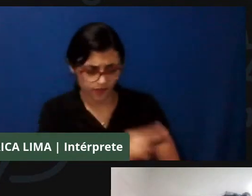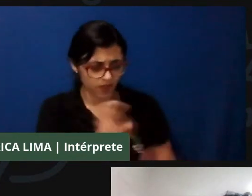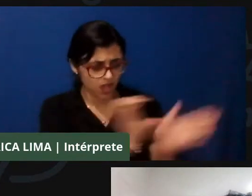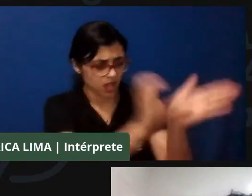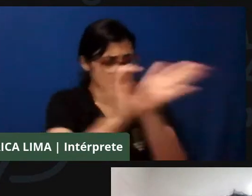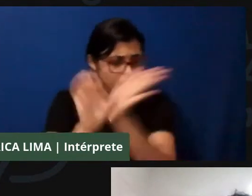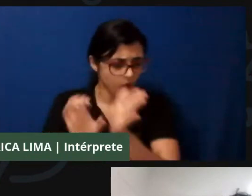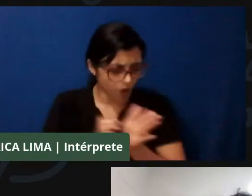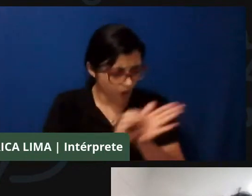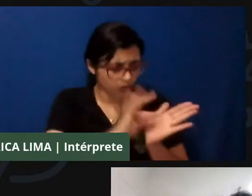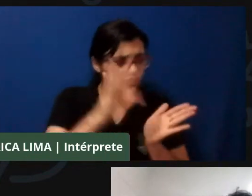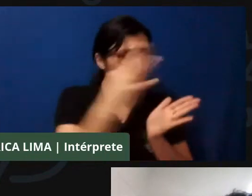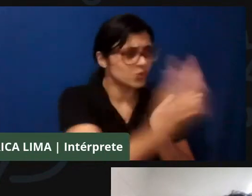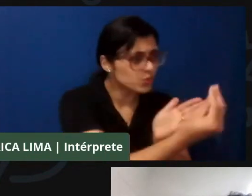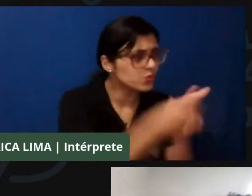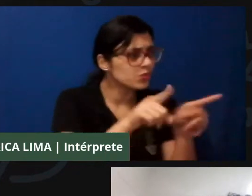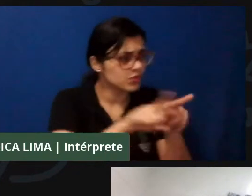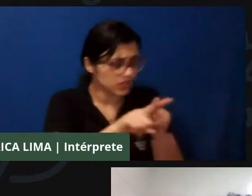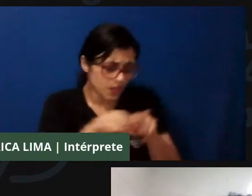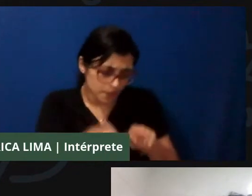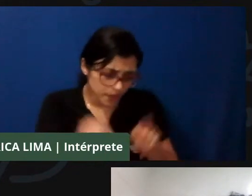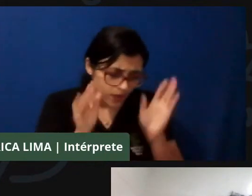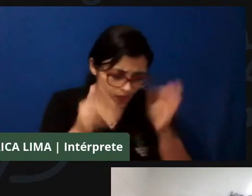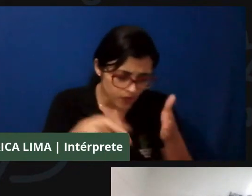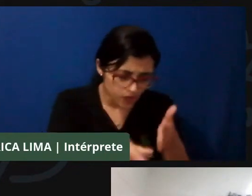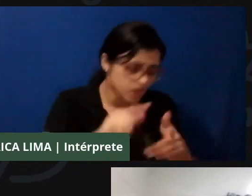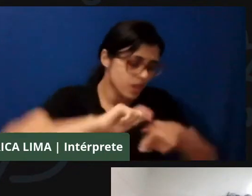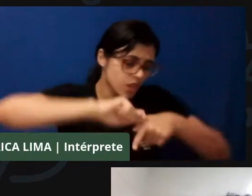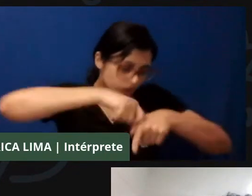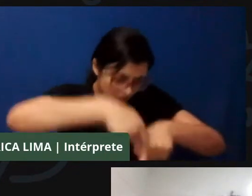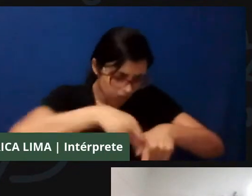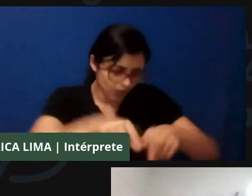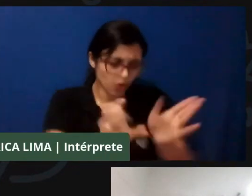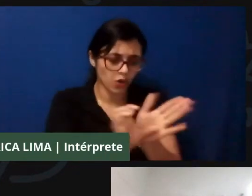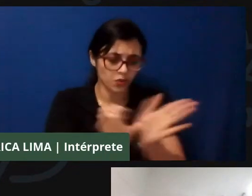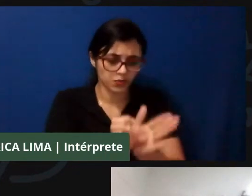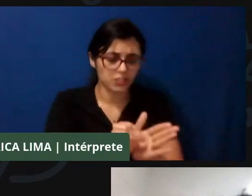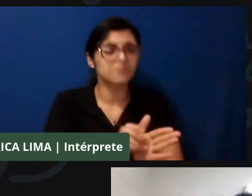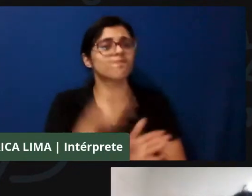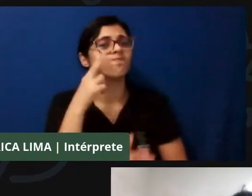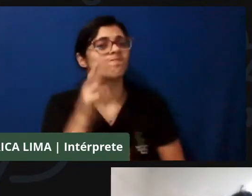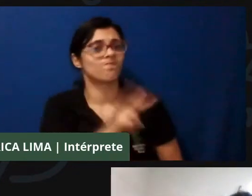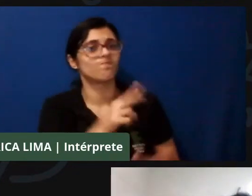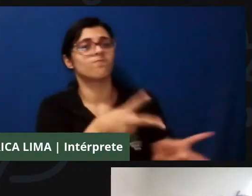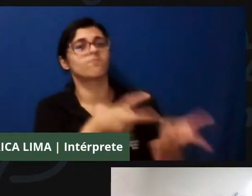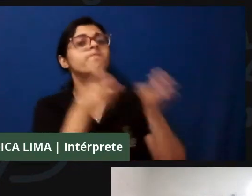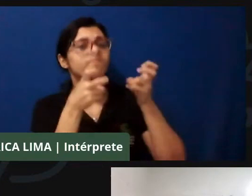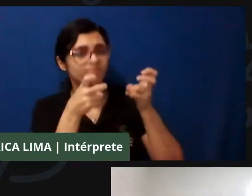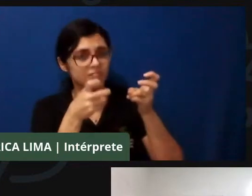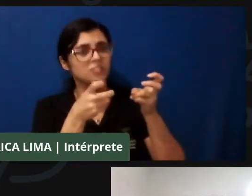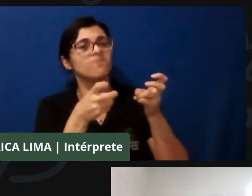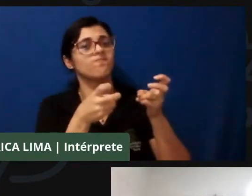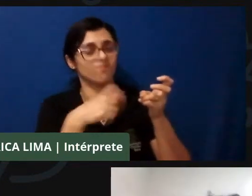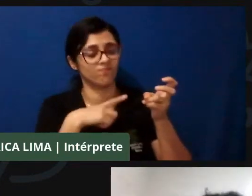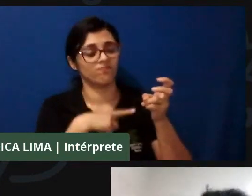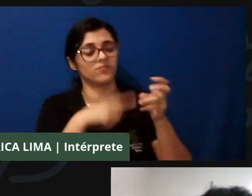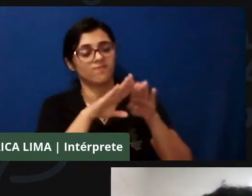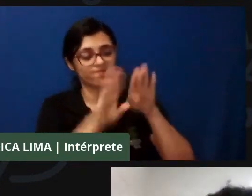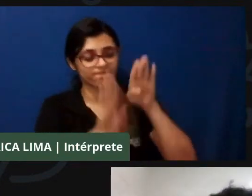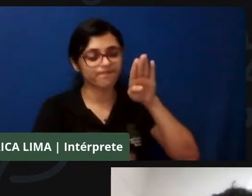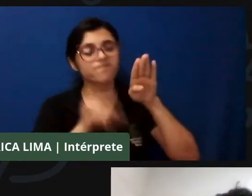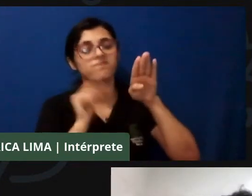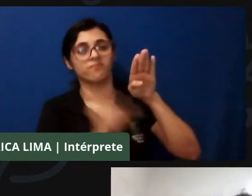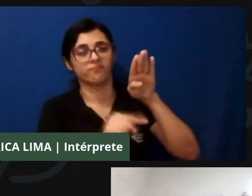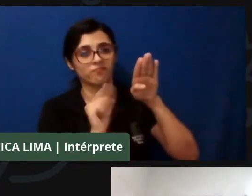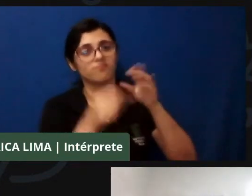quilombolas, a gente visualiza aí um ambiente mais desfavorável ainda. E aí, do ponto de vista